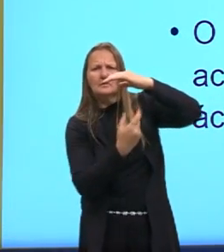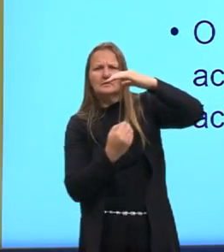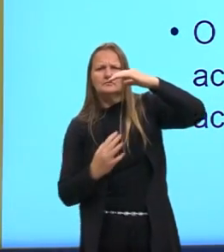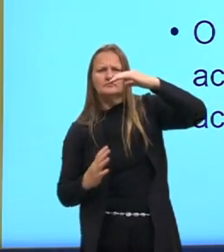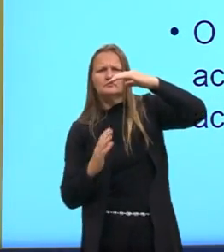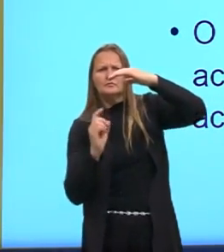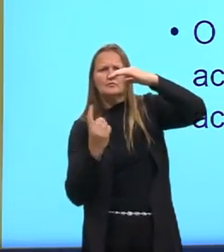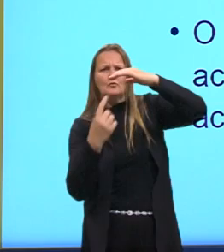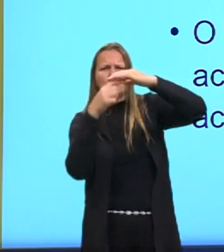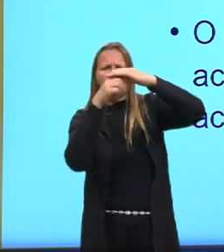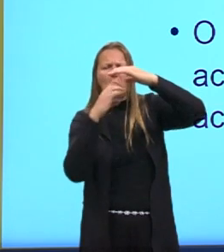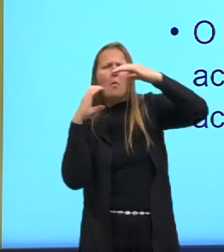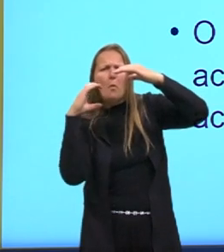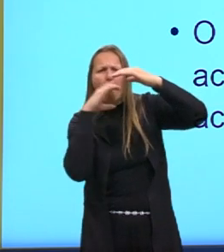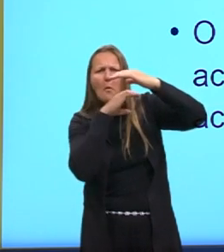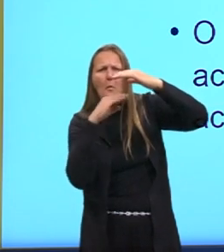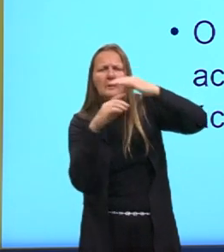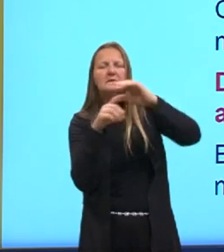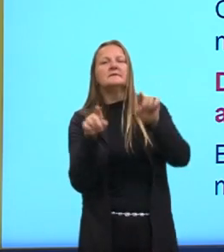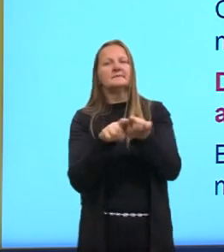Então, qual é a questão?